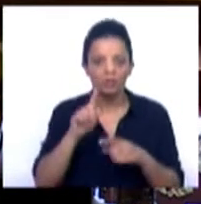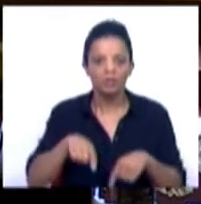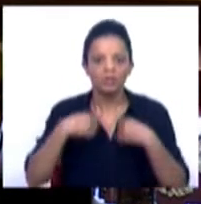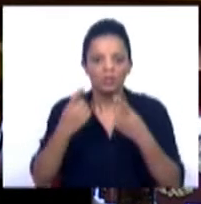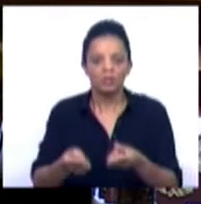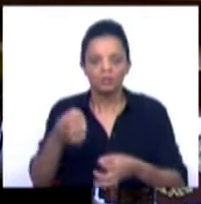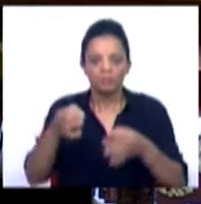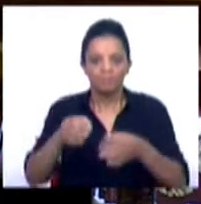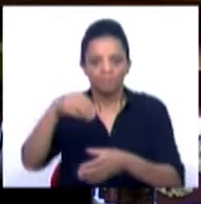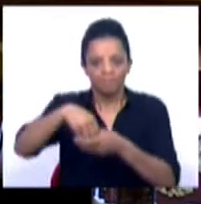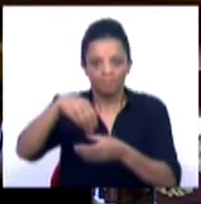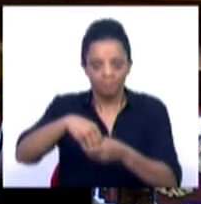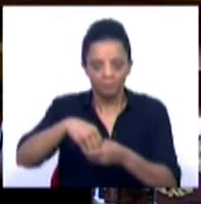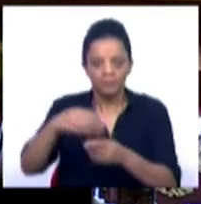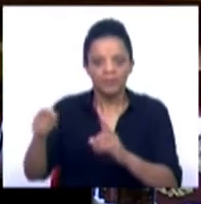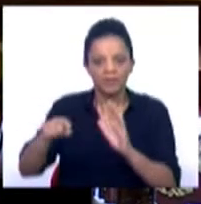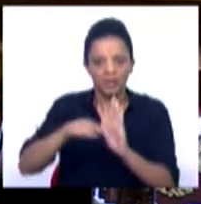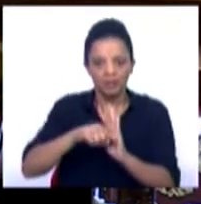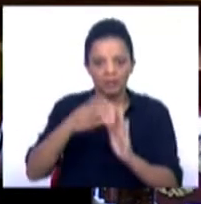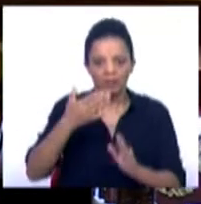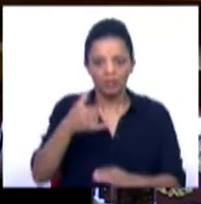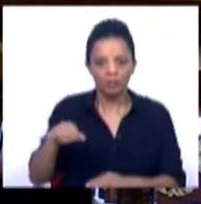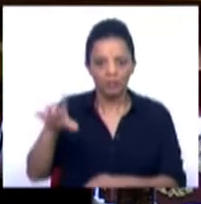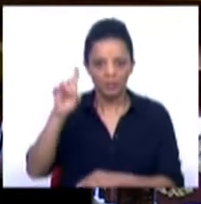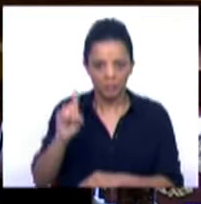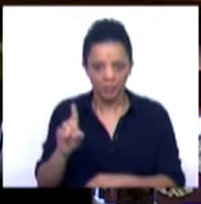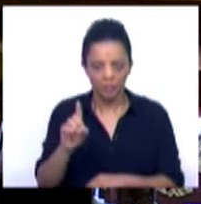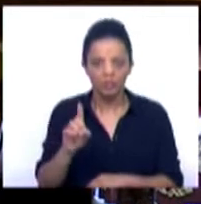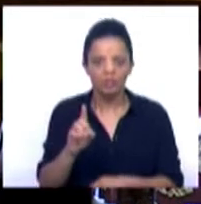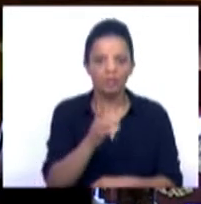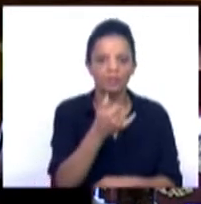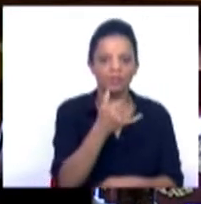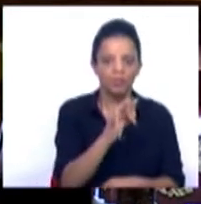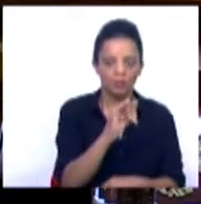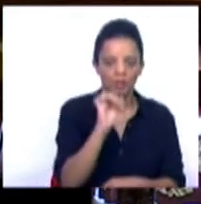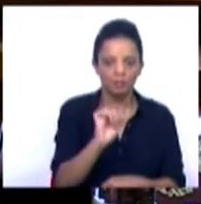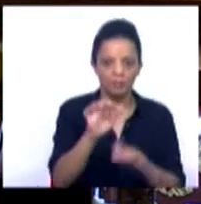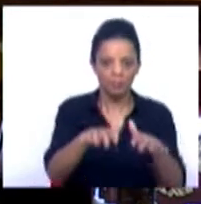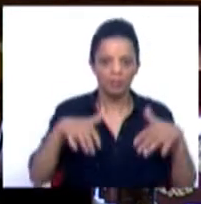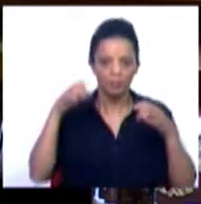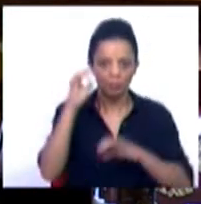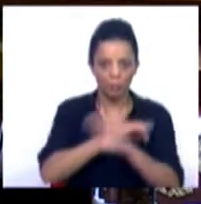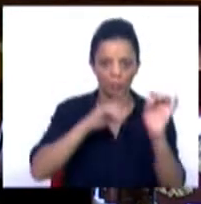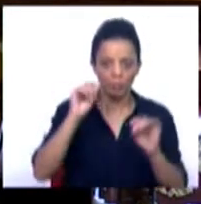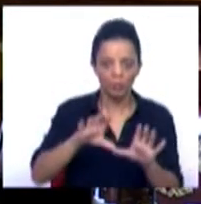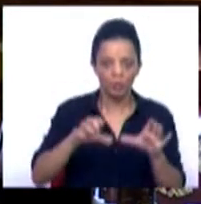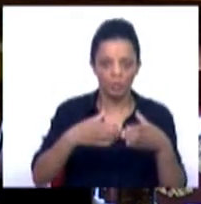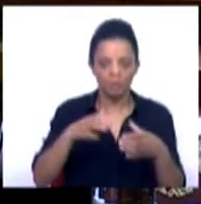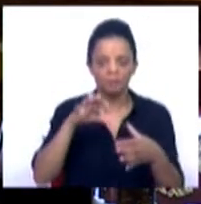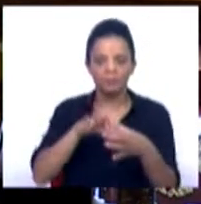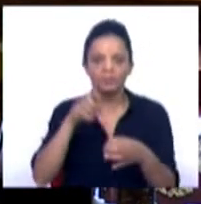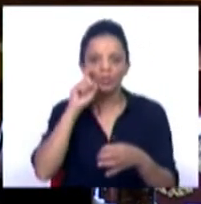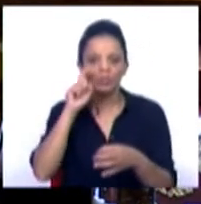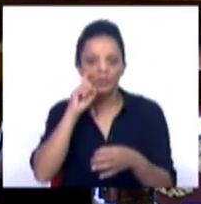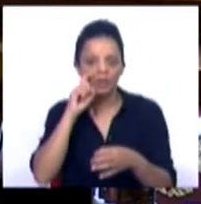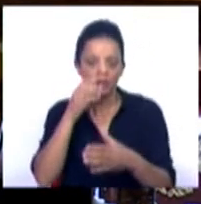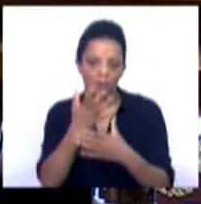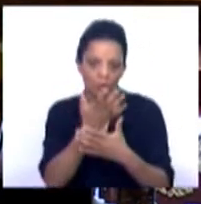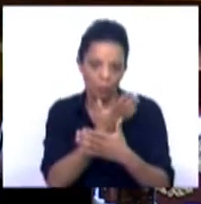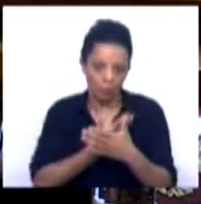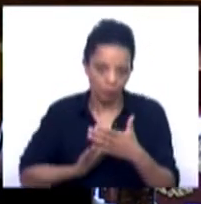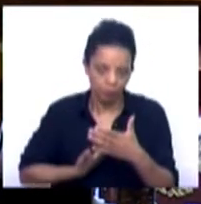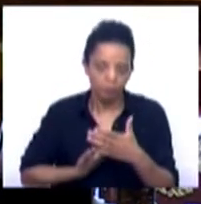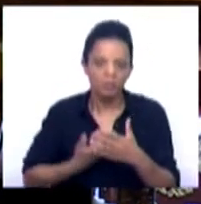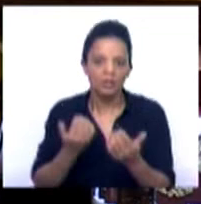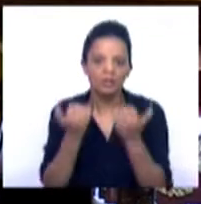para a Ordem Jurídica Interna a Directiva 2006-24 do Parlamento Europeu e do Conselho, relativa à conservação de dados gerados